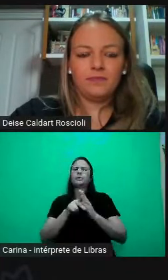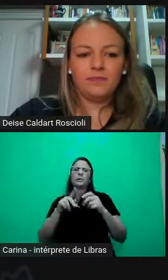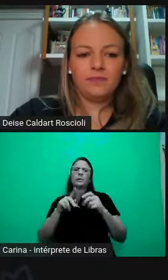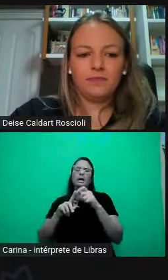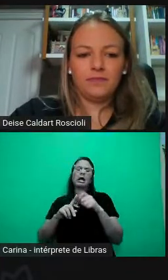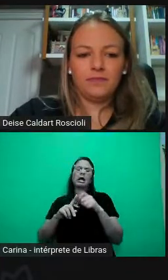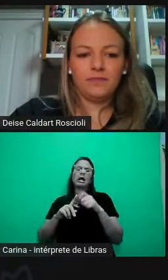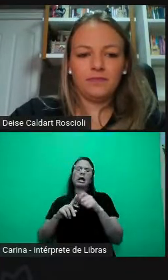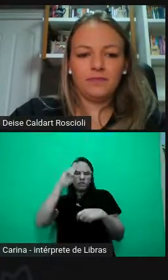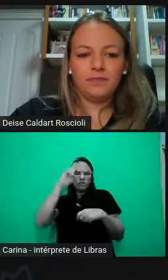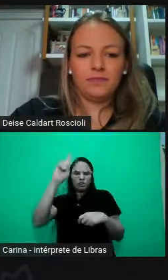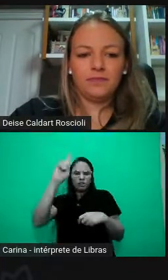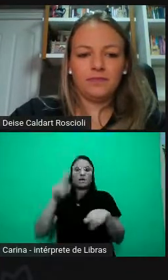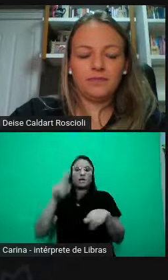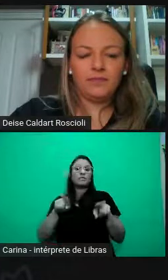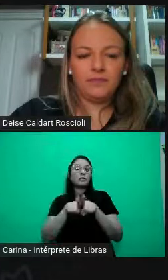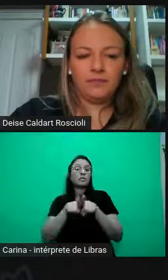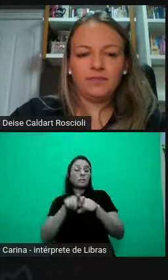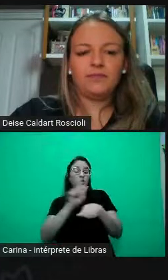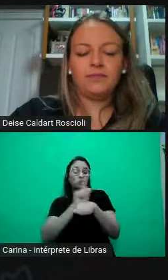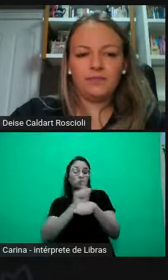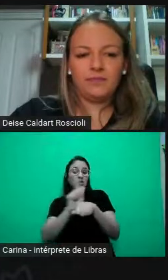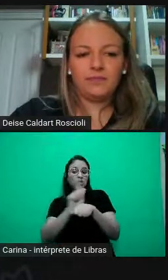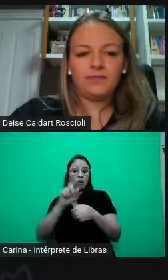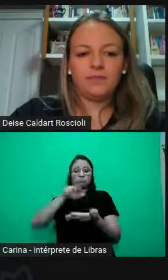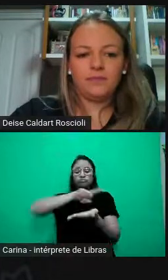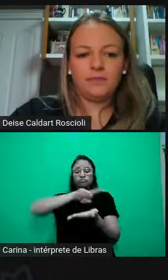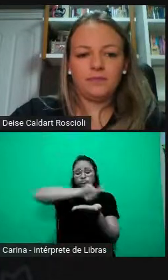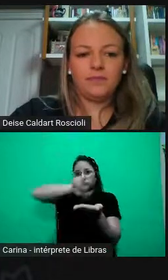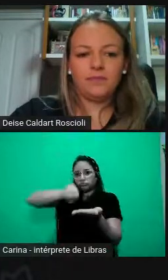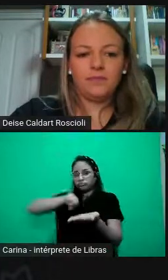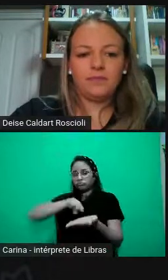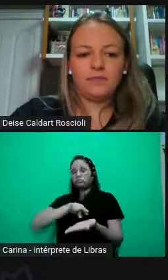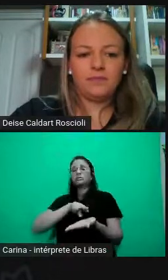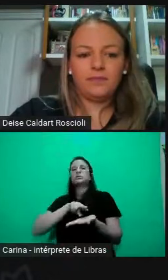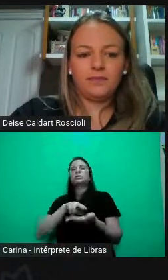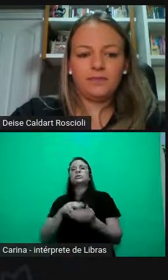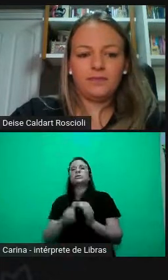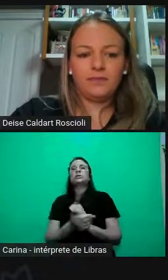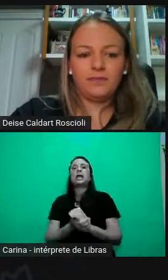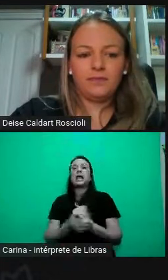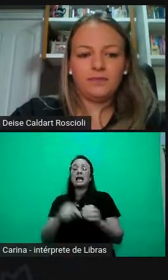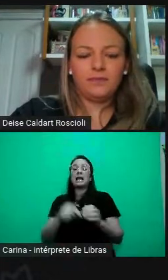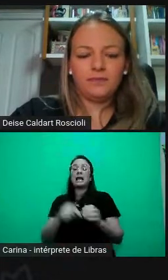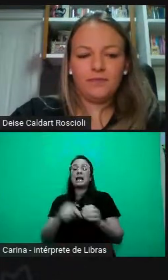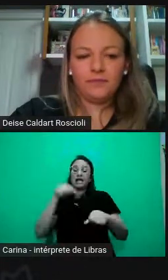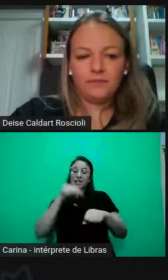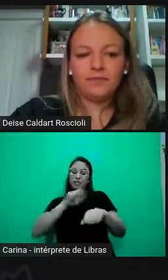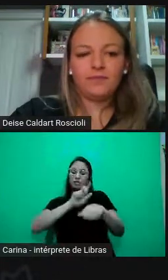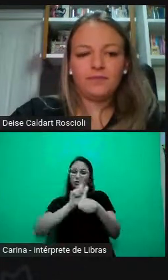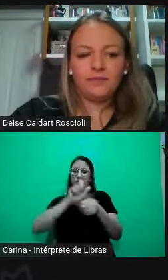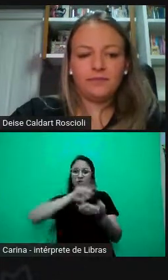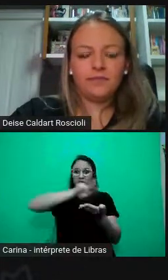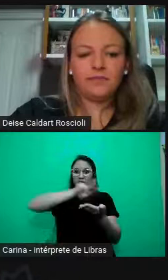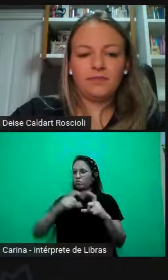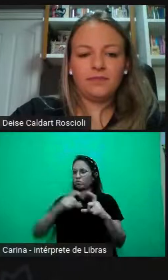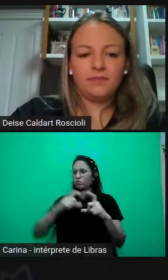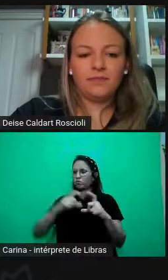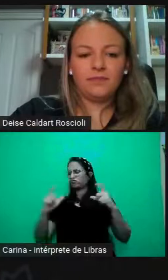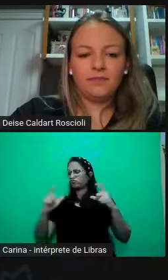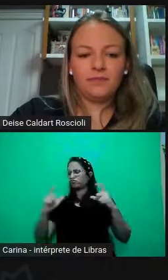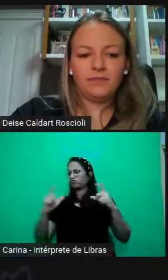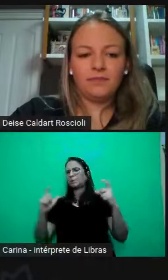gestão da diversidade. Gestão da diversidade é um campo que está crescendo muito, essa é uma questão que veio